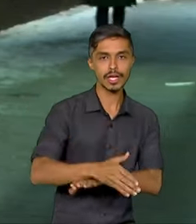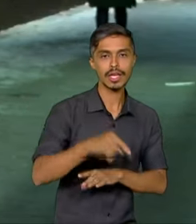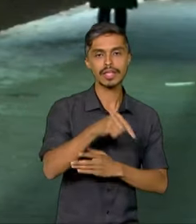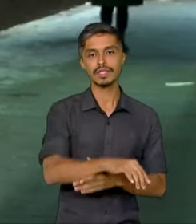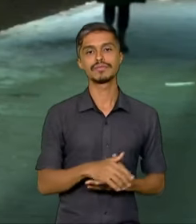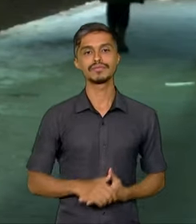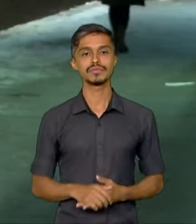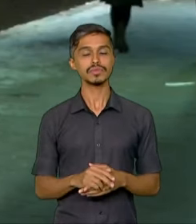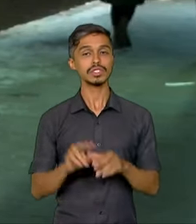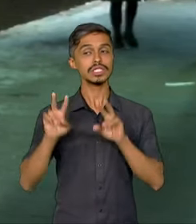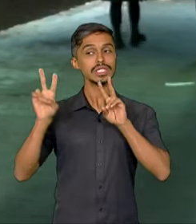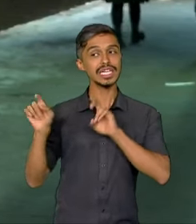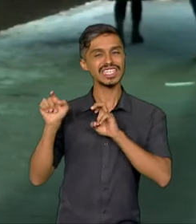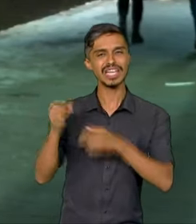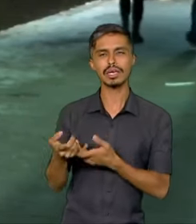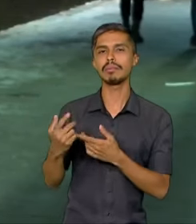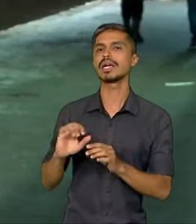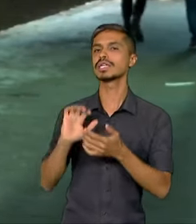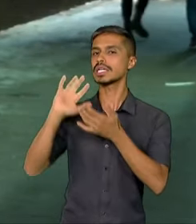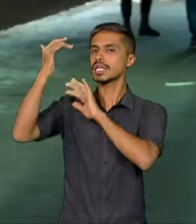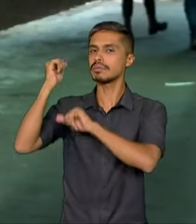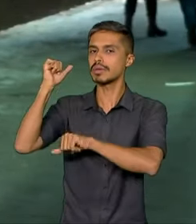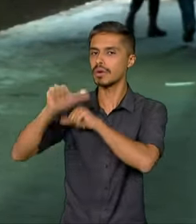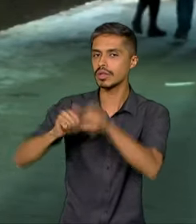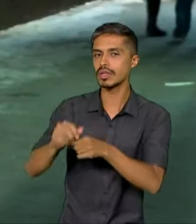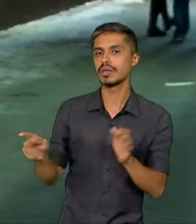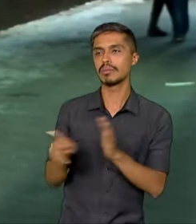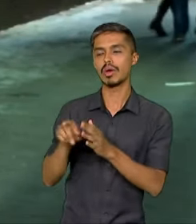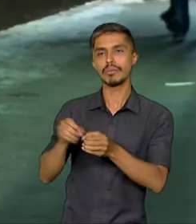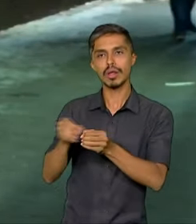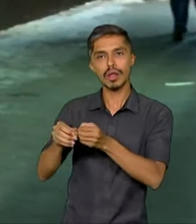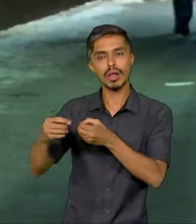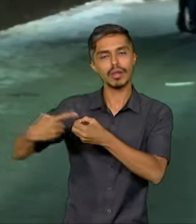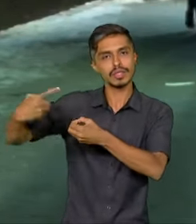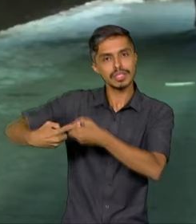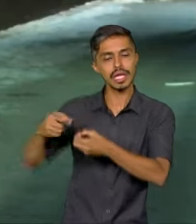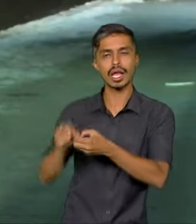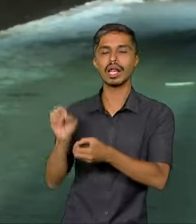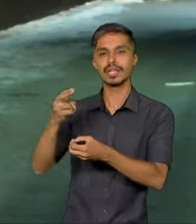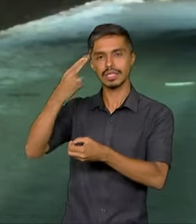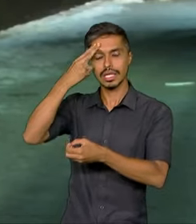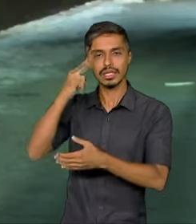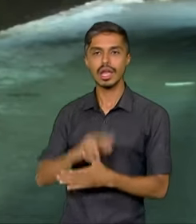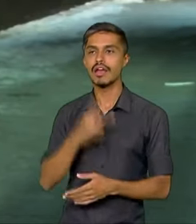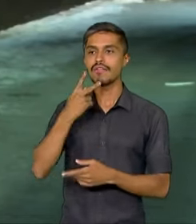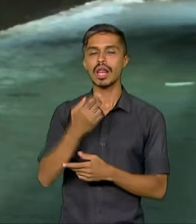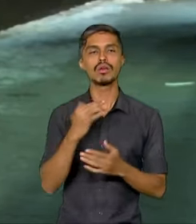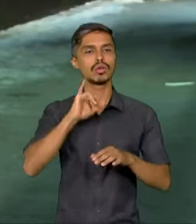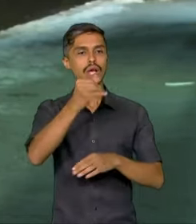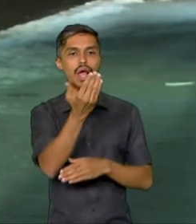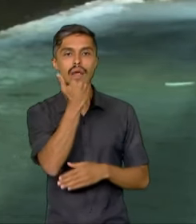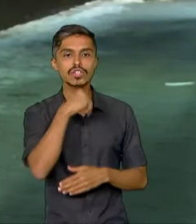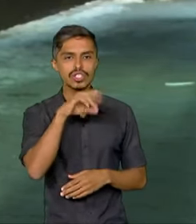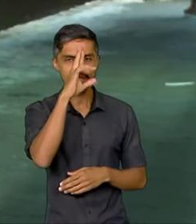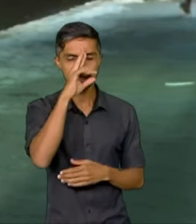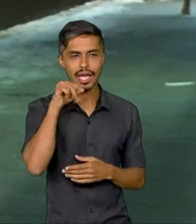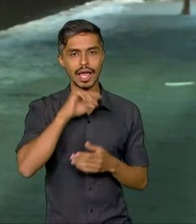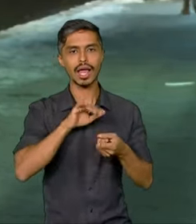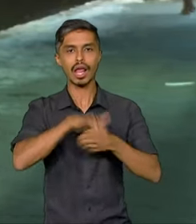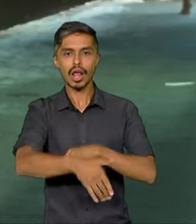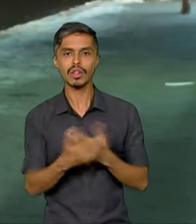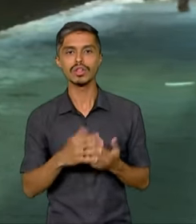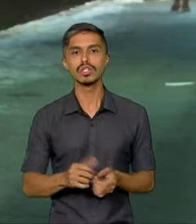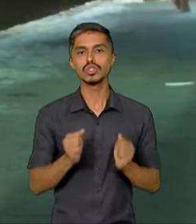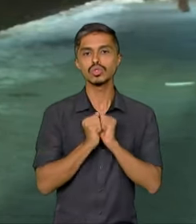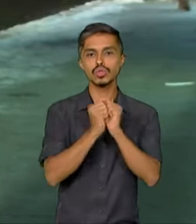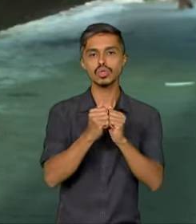Unidas sobre Mudanças Climáticas nos Emirados Árabes, será um jantar de trabalho oferecido pelo chanceler federal Olaf